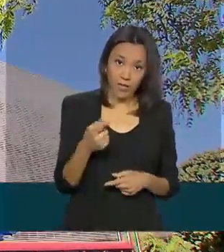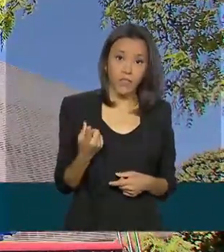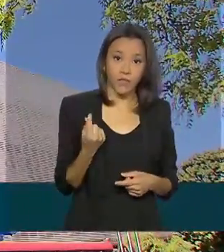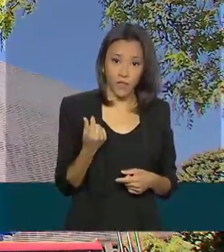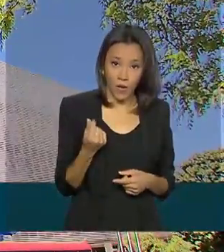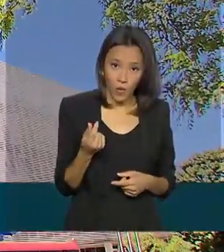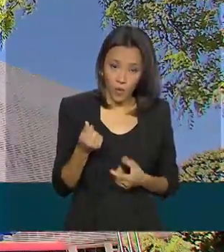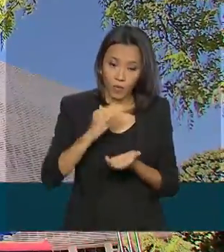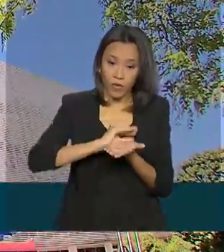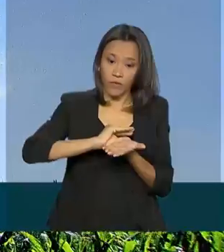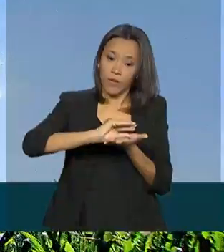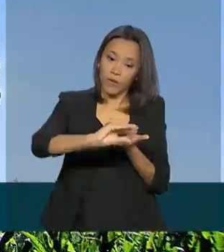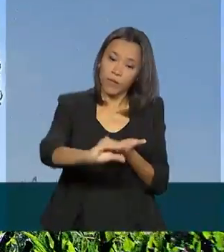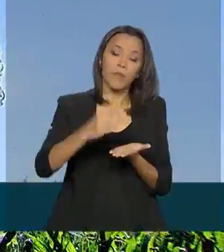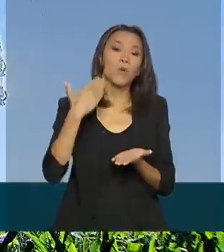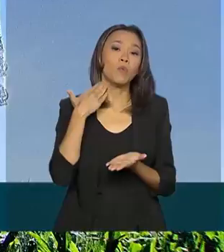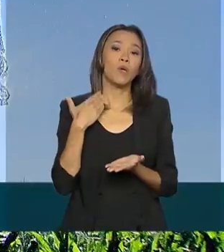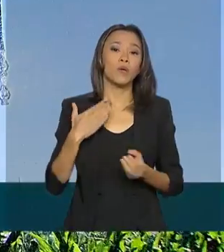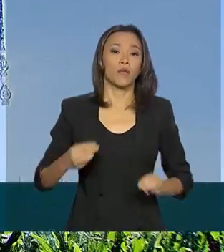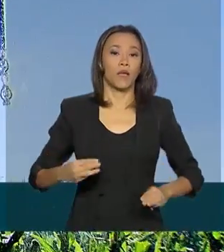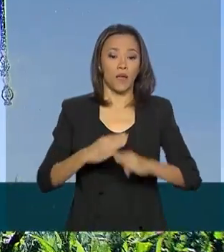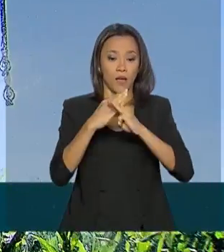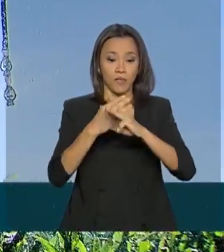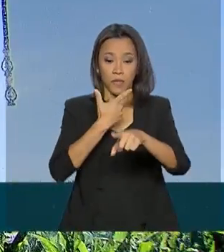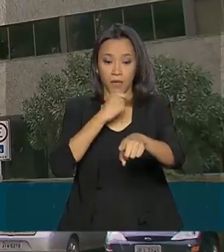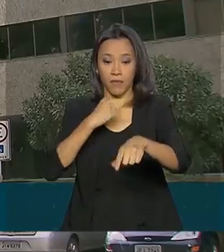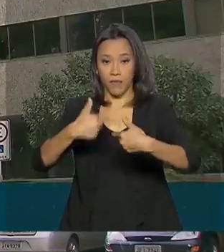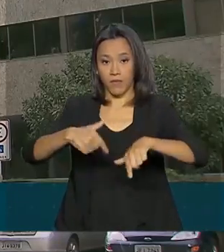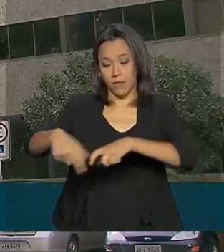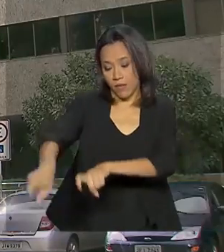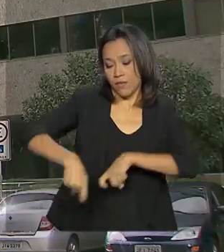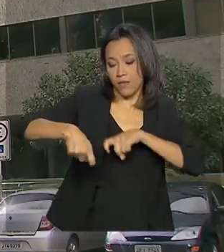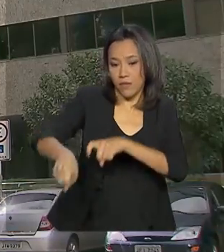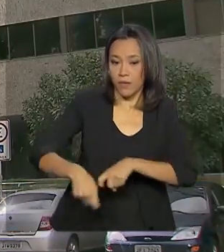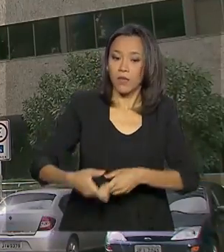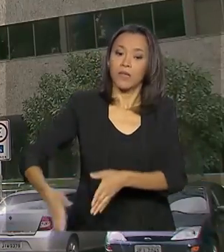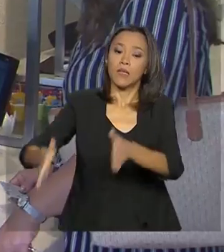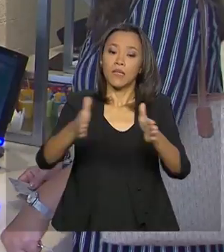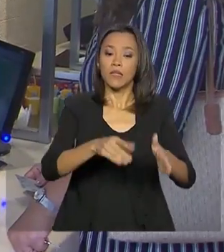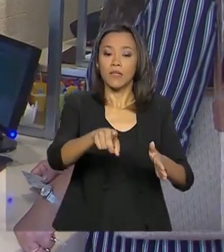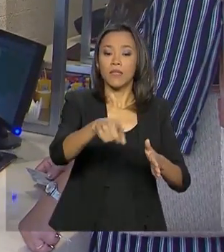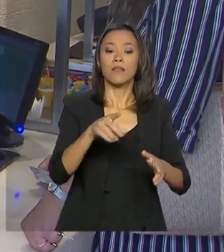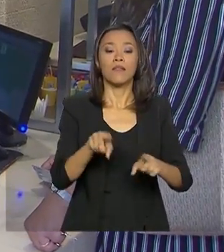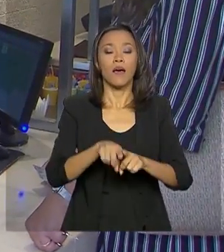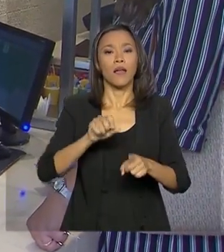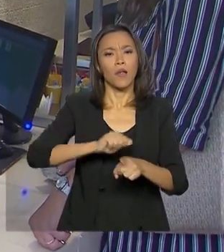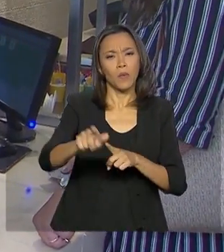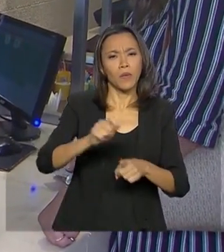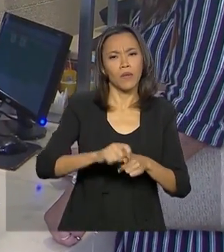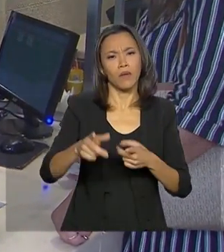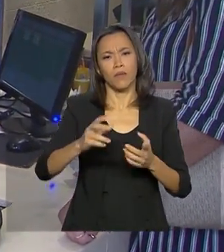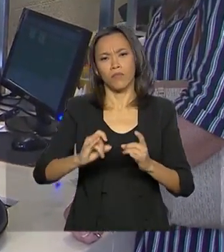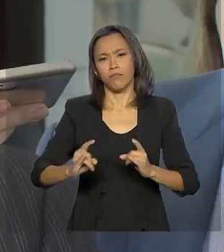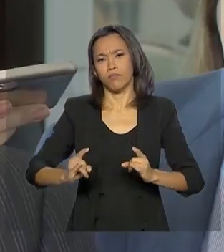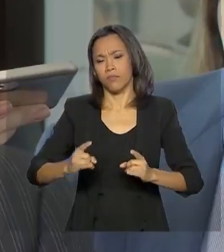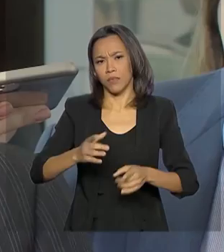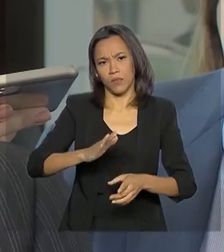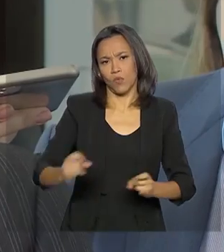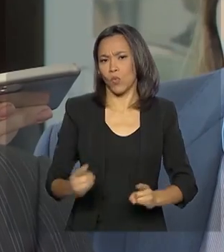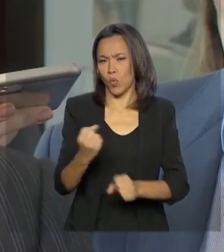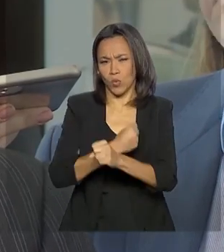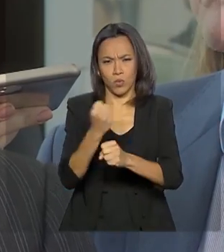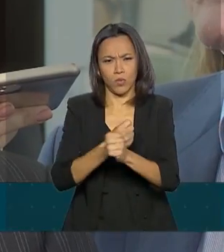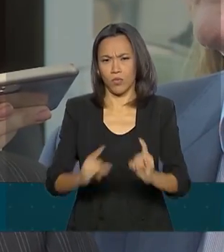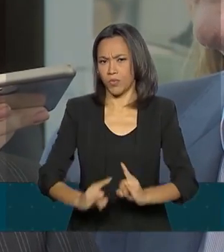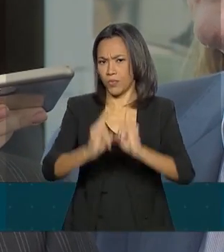pela Caixa Econômica Federal para produtores agrícolas, setor imobiliário e pequenas e médias empresas. Os R